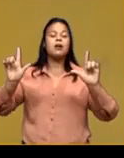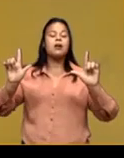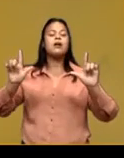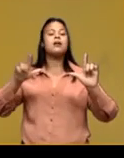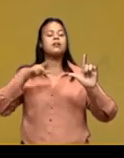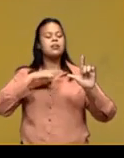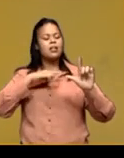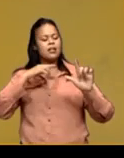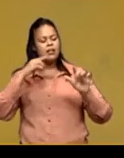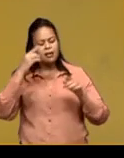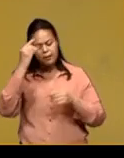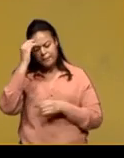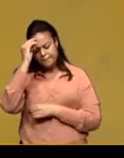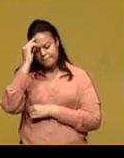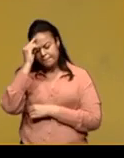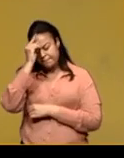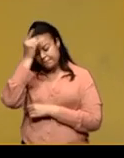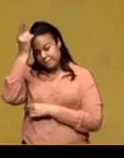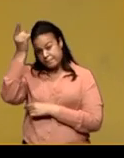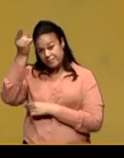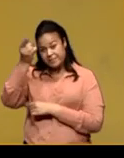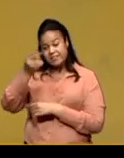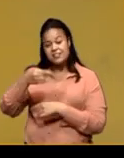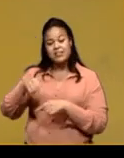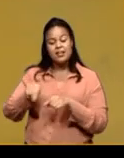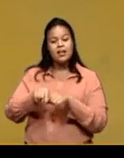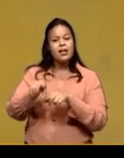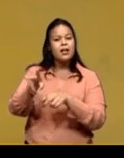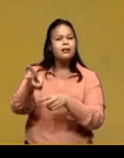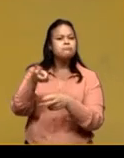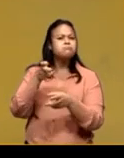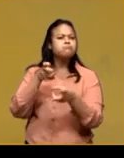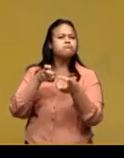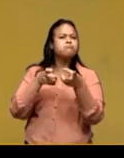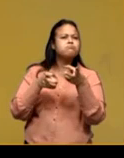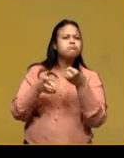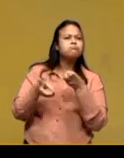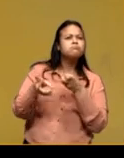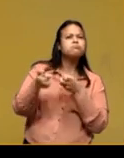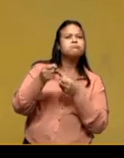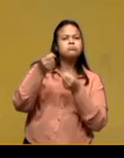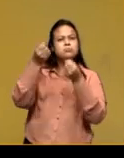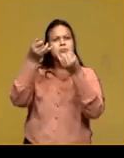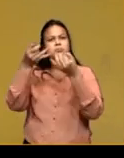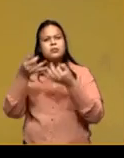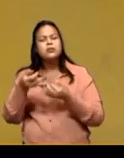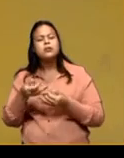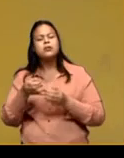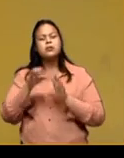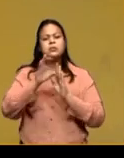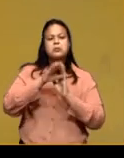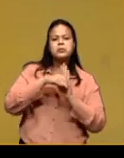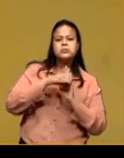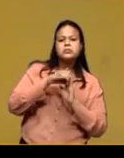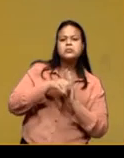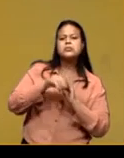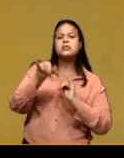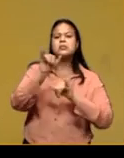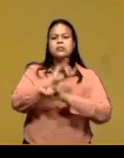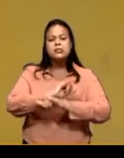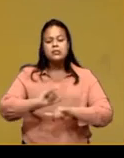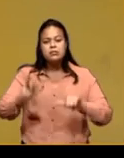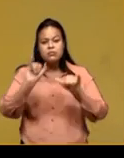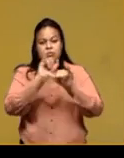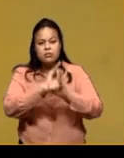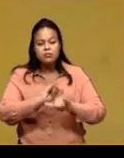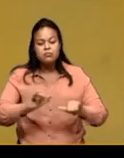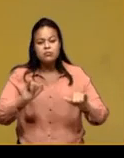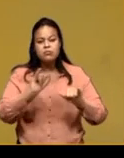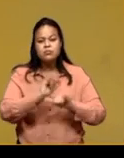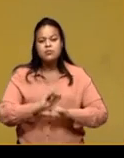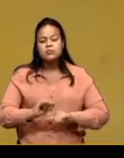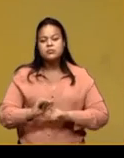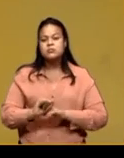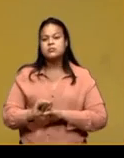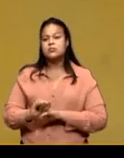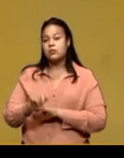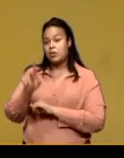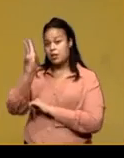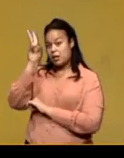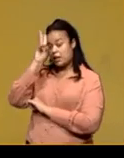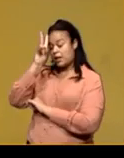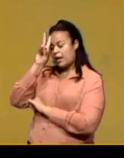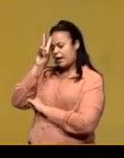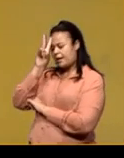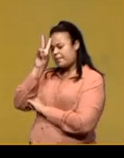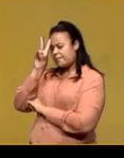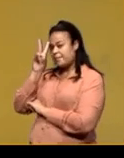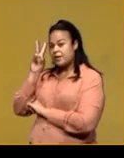ideia por meio desses recursos, né, a definição, a conceituação, a informação, como nós vimos na entrevista.